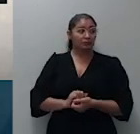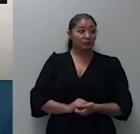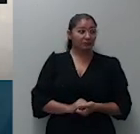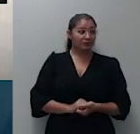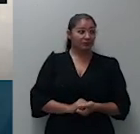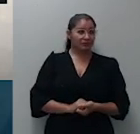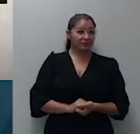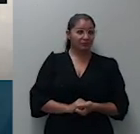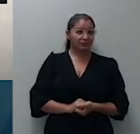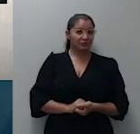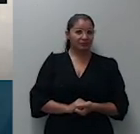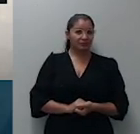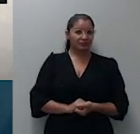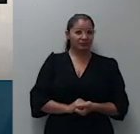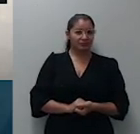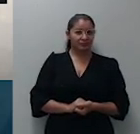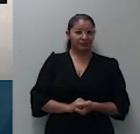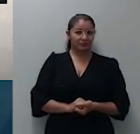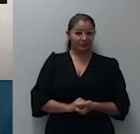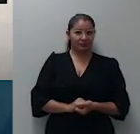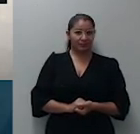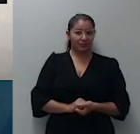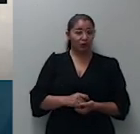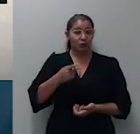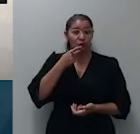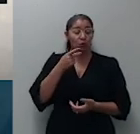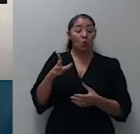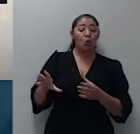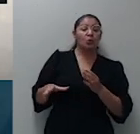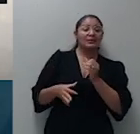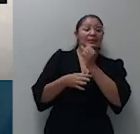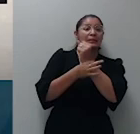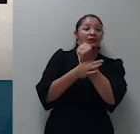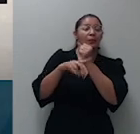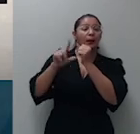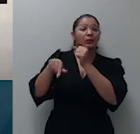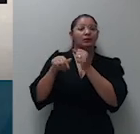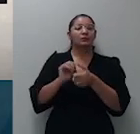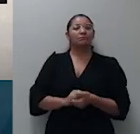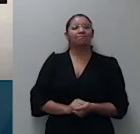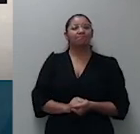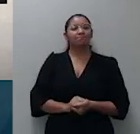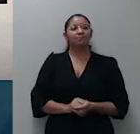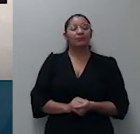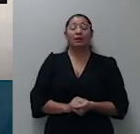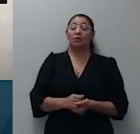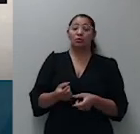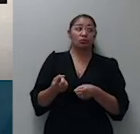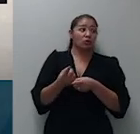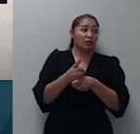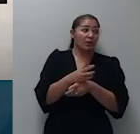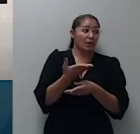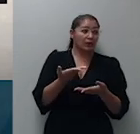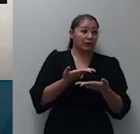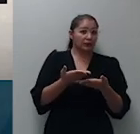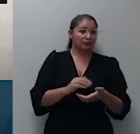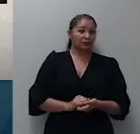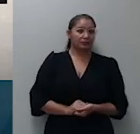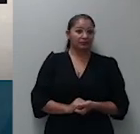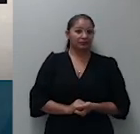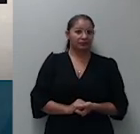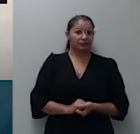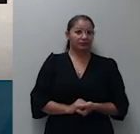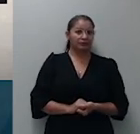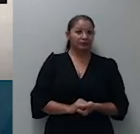fins de recebimento do seguro aos autos vieram as contrarrazões e este signatário inicialmente